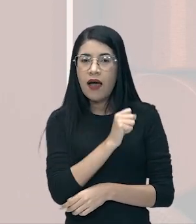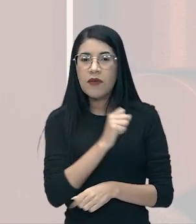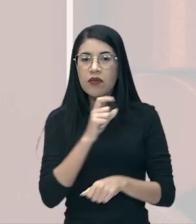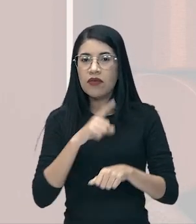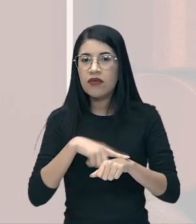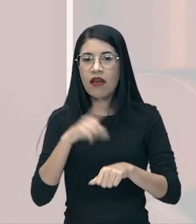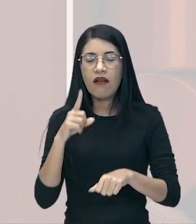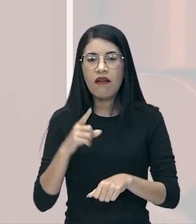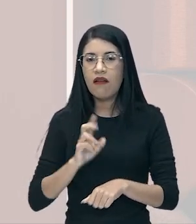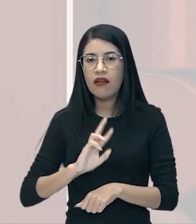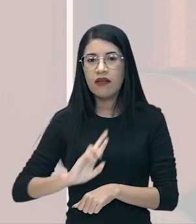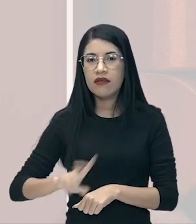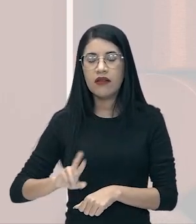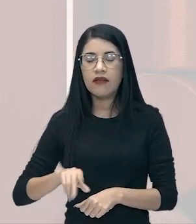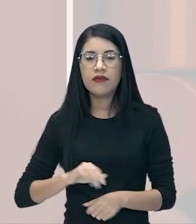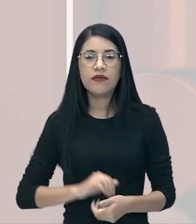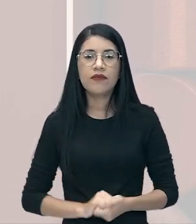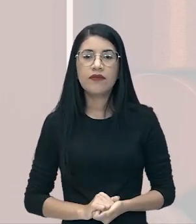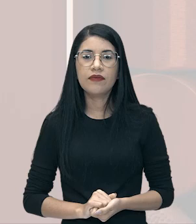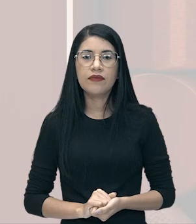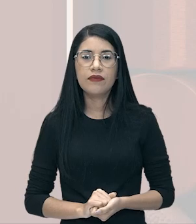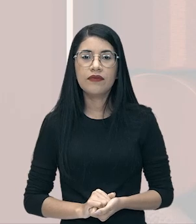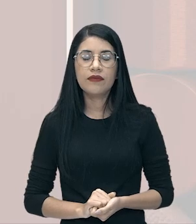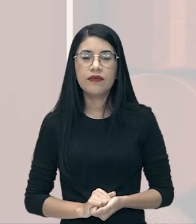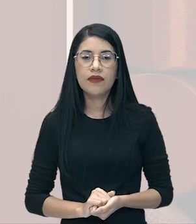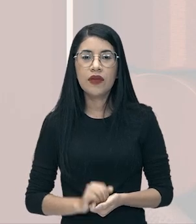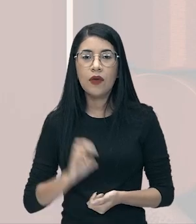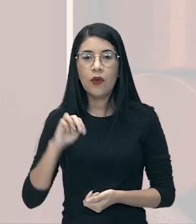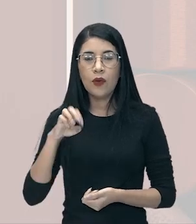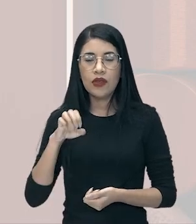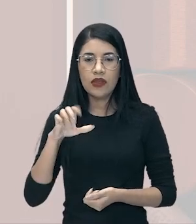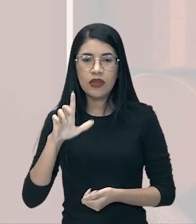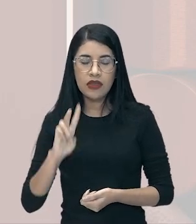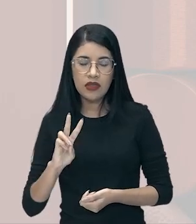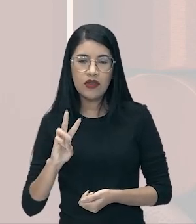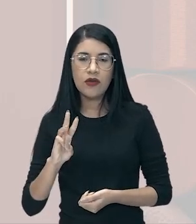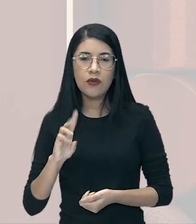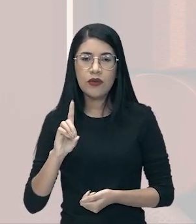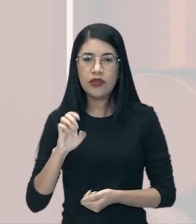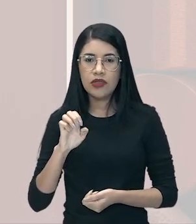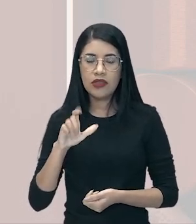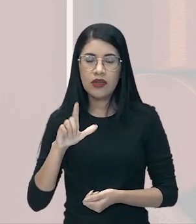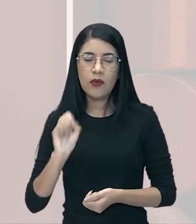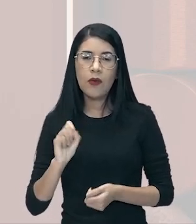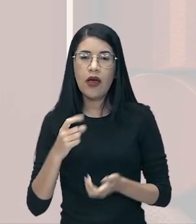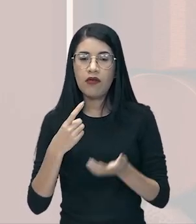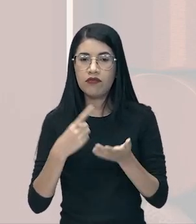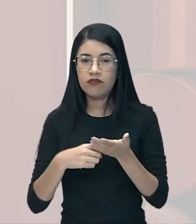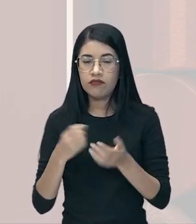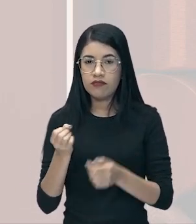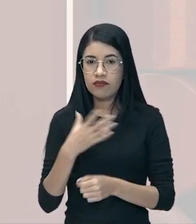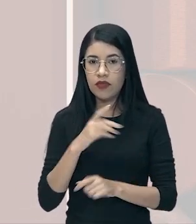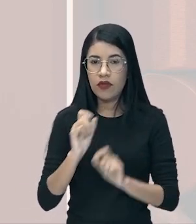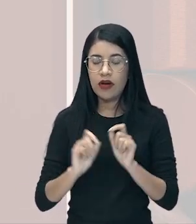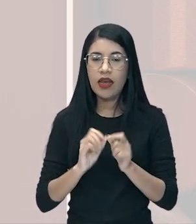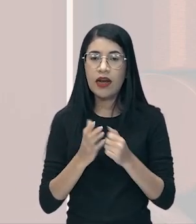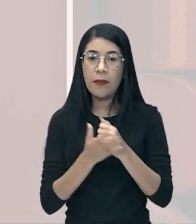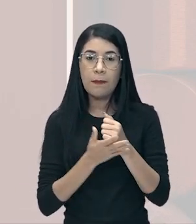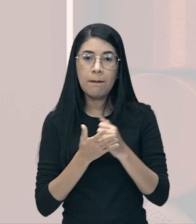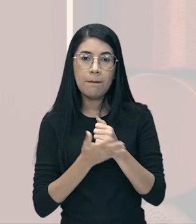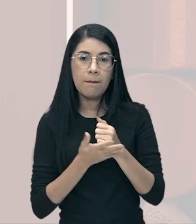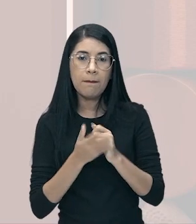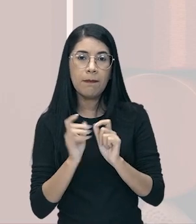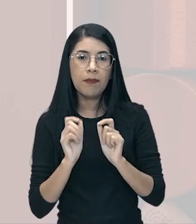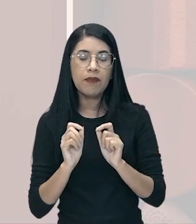automática como muitos colocam, tá, gente? O New Deal, o novo acordo, ele se baseava nos descritos de